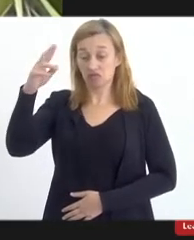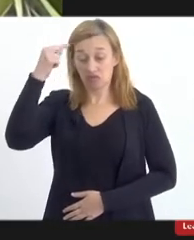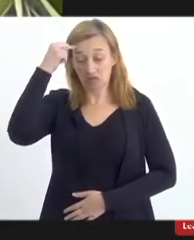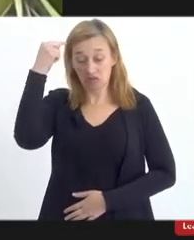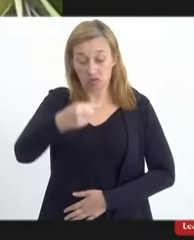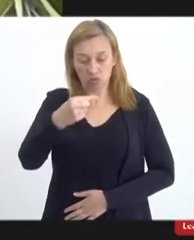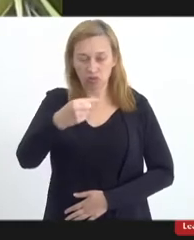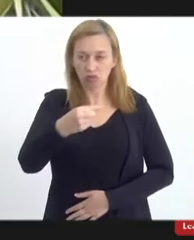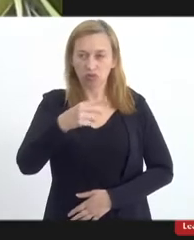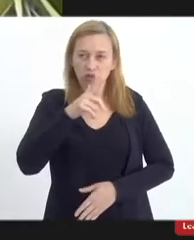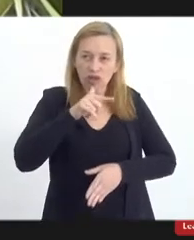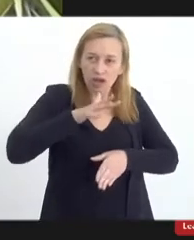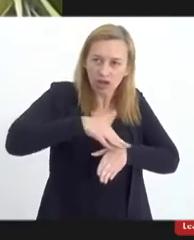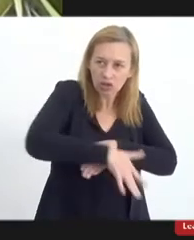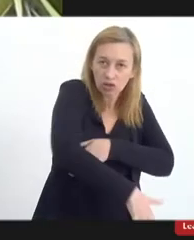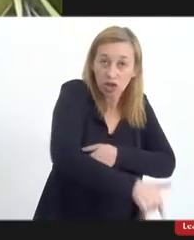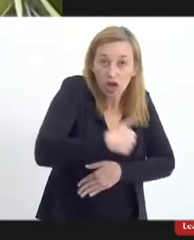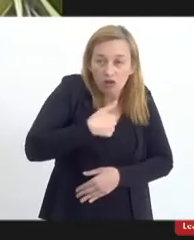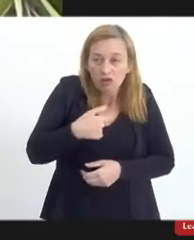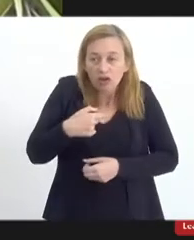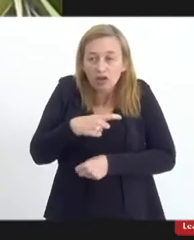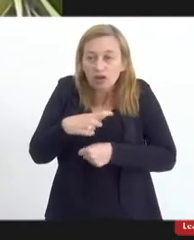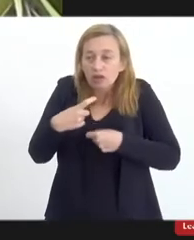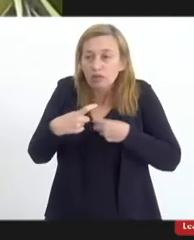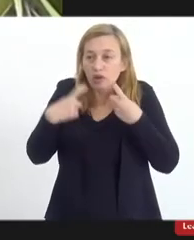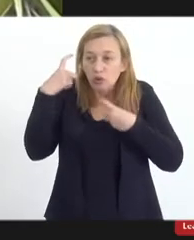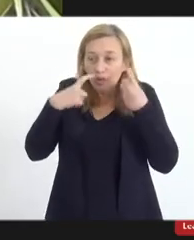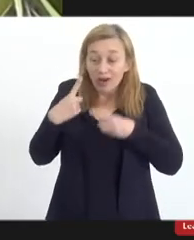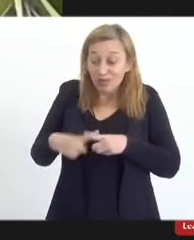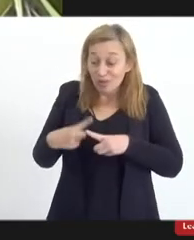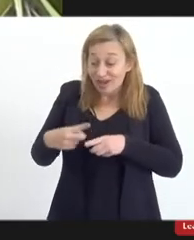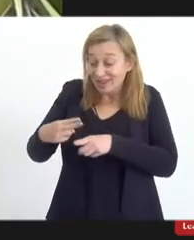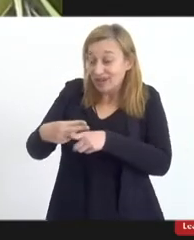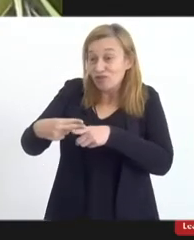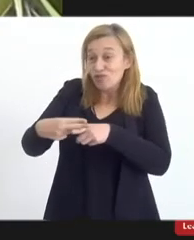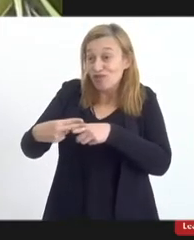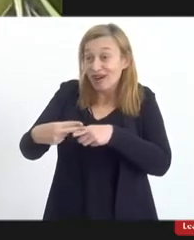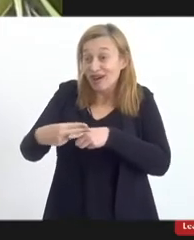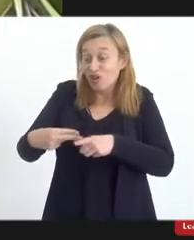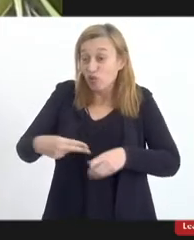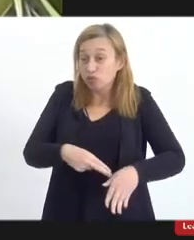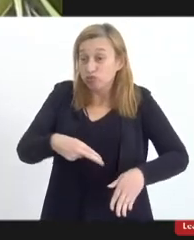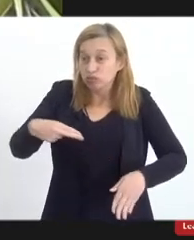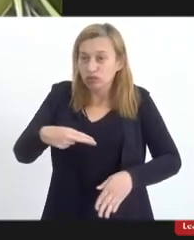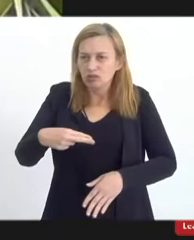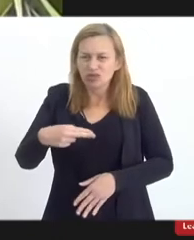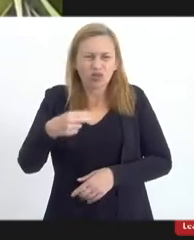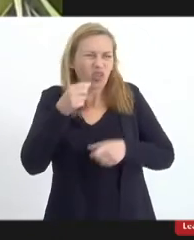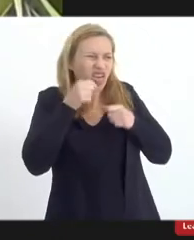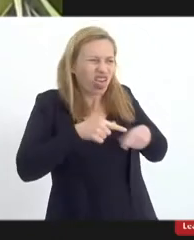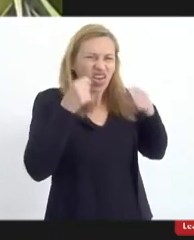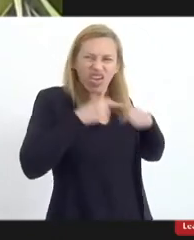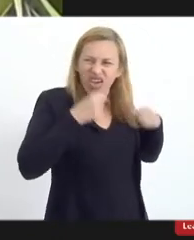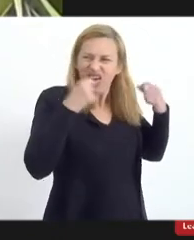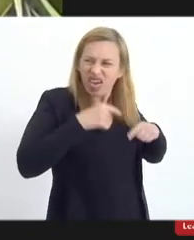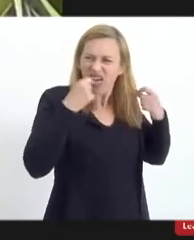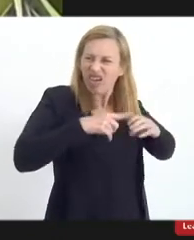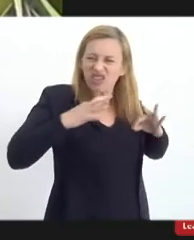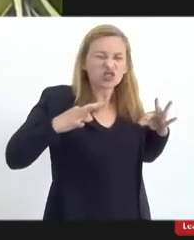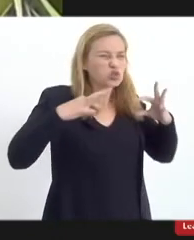eu entrei em desespero porque ele portava um facão e ele começou a me xingar de tudo quanto é nome,